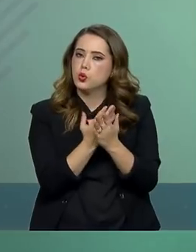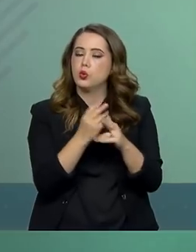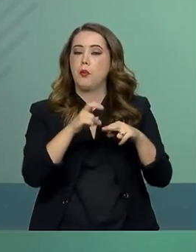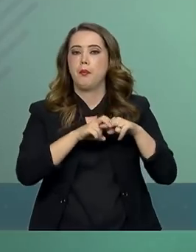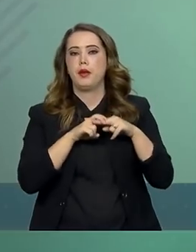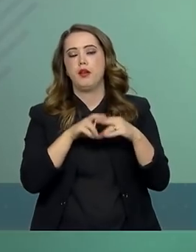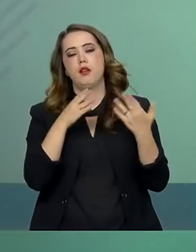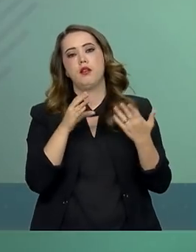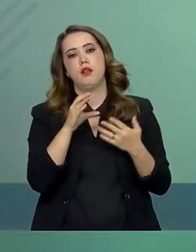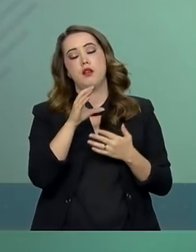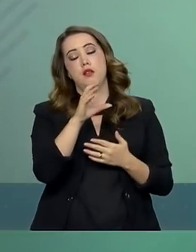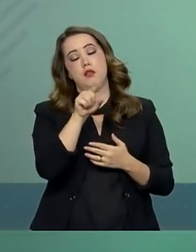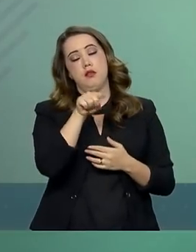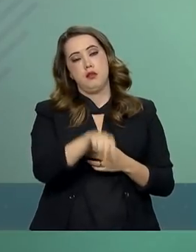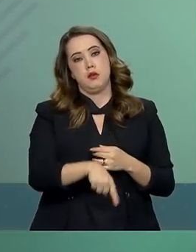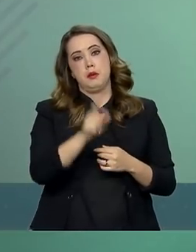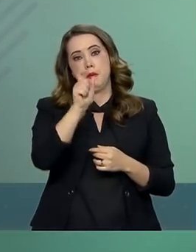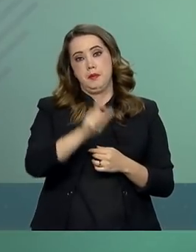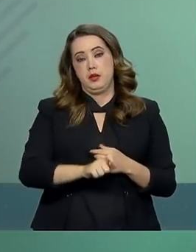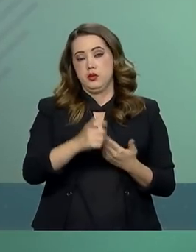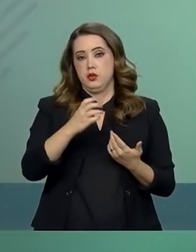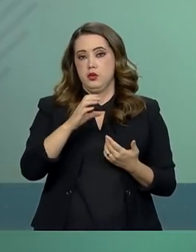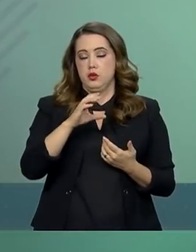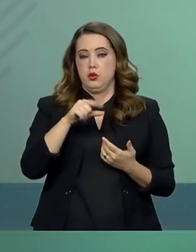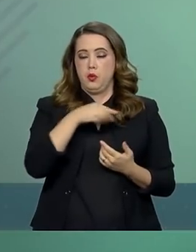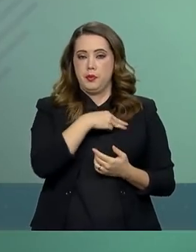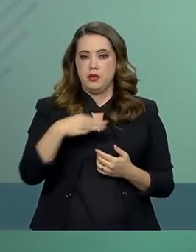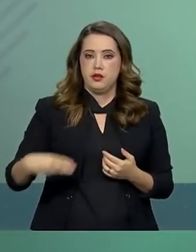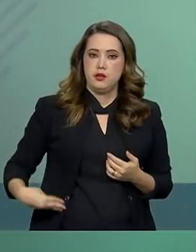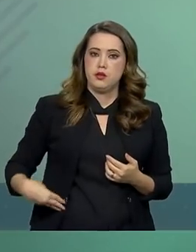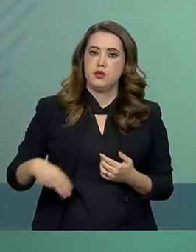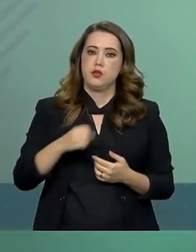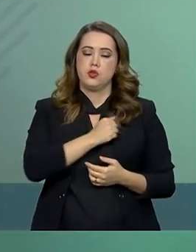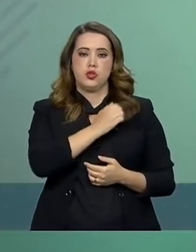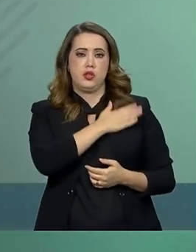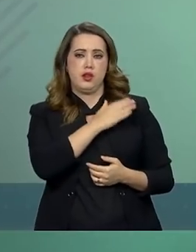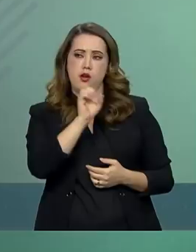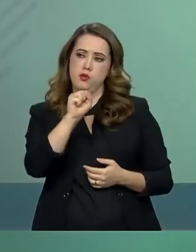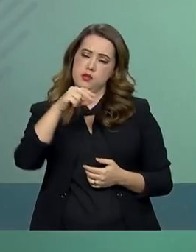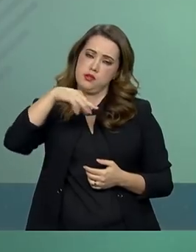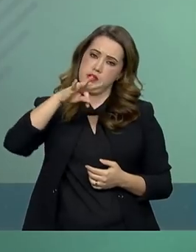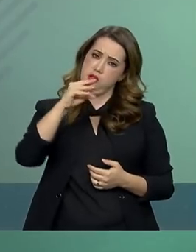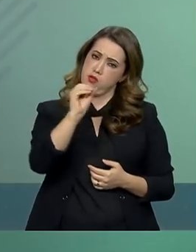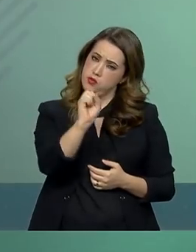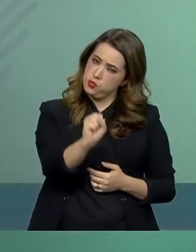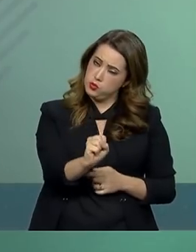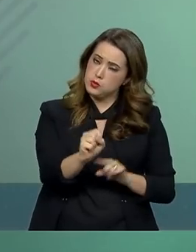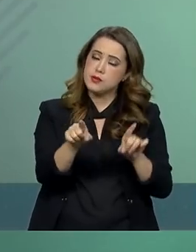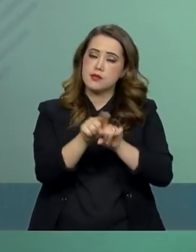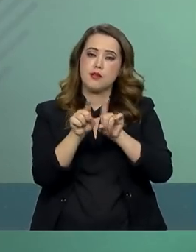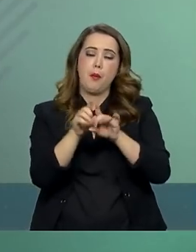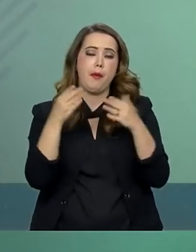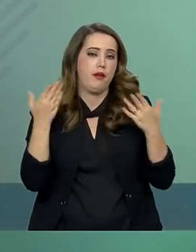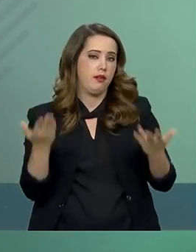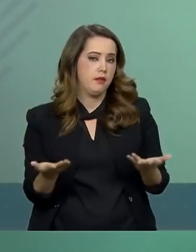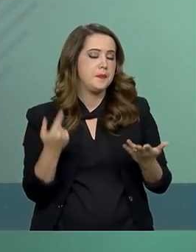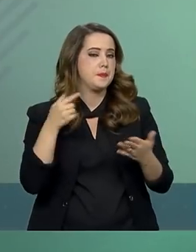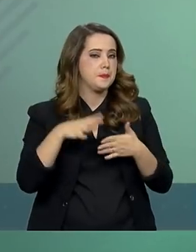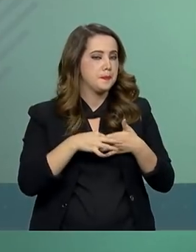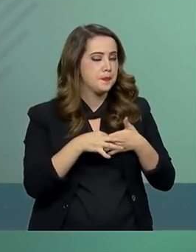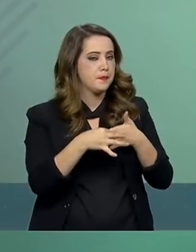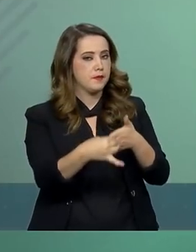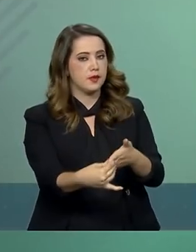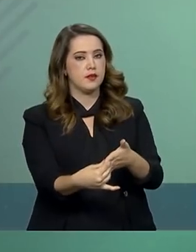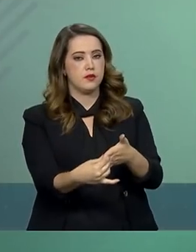parte da Secretaria de Governo na pessoa do seu ministro General Santos Cruz e naturalmente sobre a condução